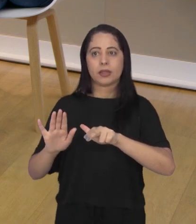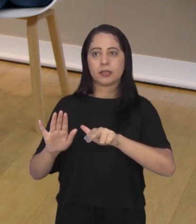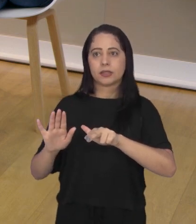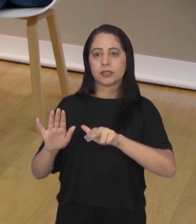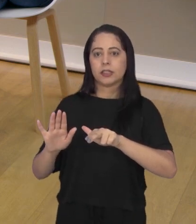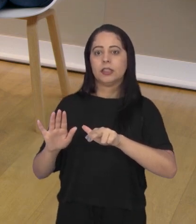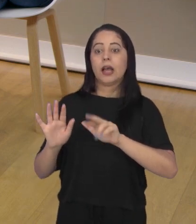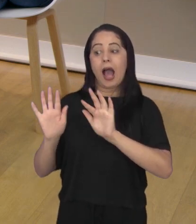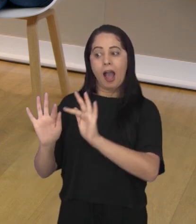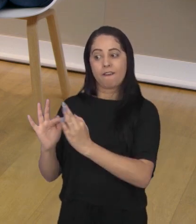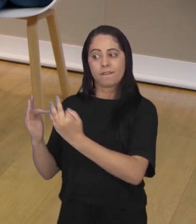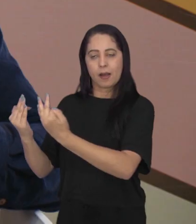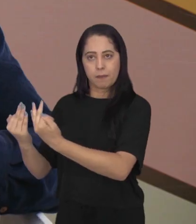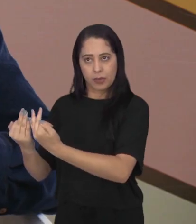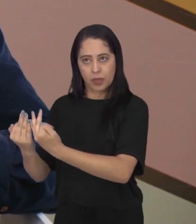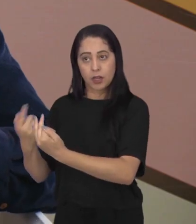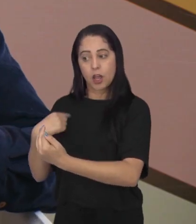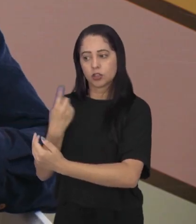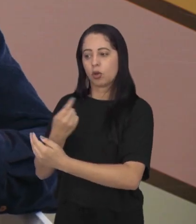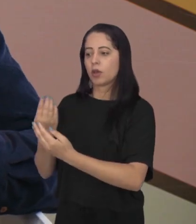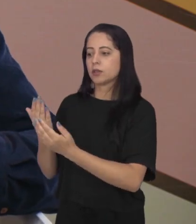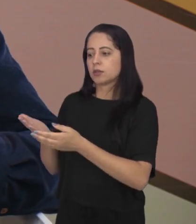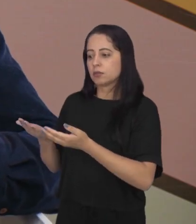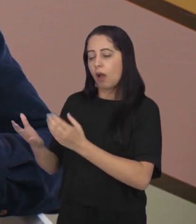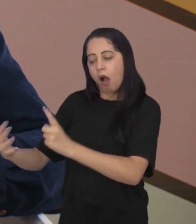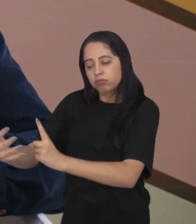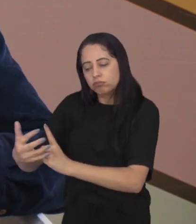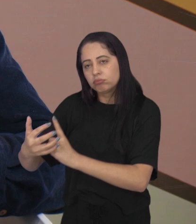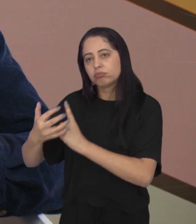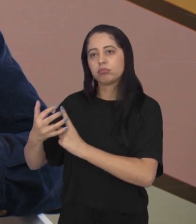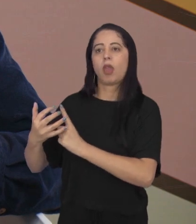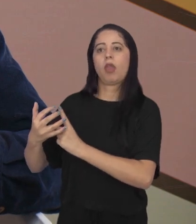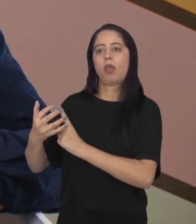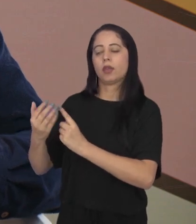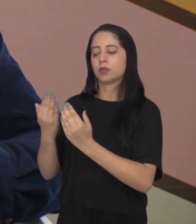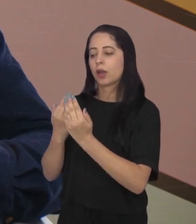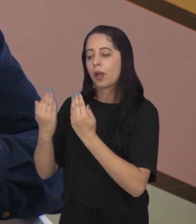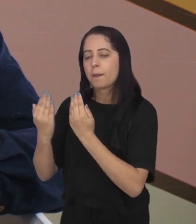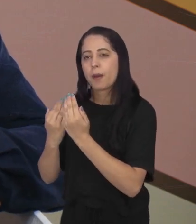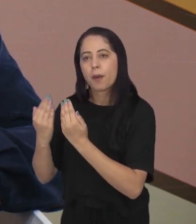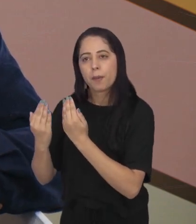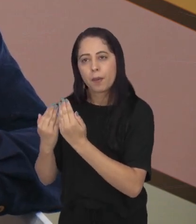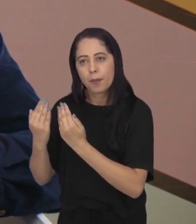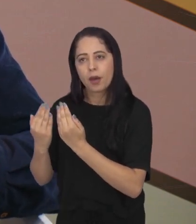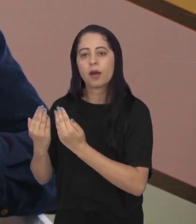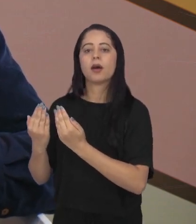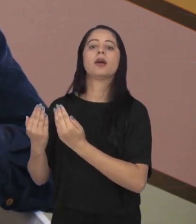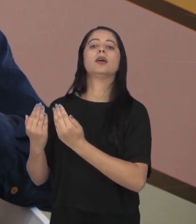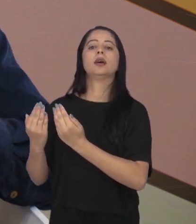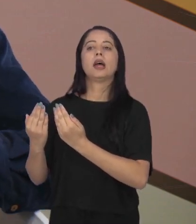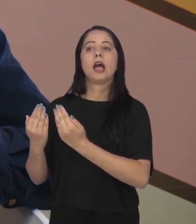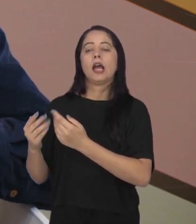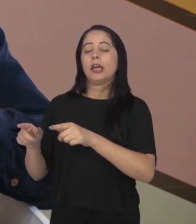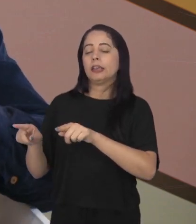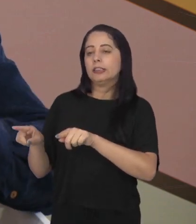Então, a gente se coloca a acolher essa família, né? A facilitar a comunicação com o médico, passar alguns dados